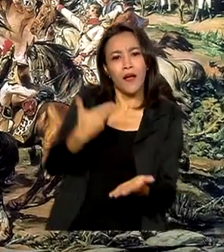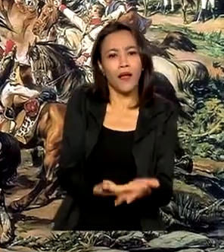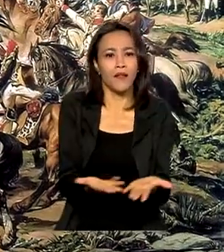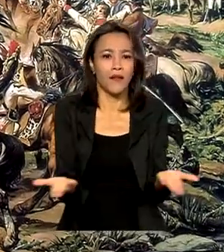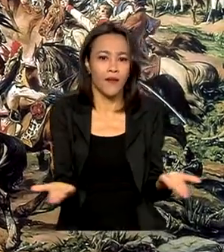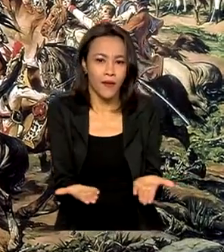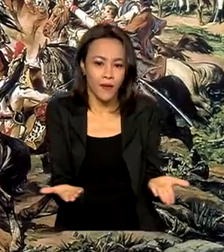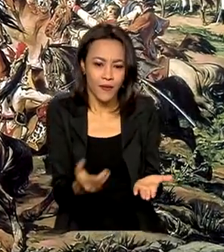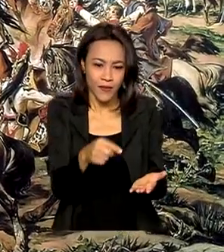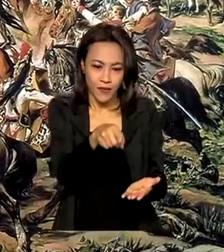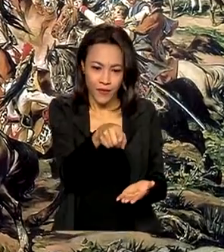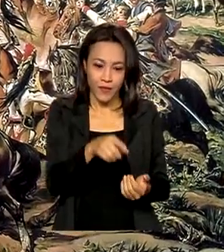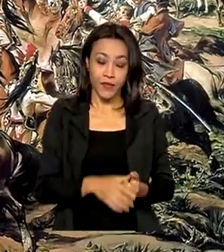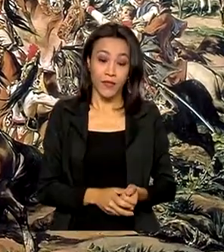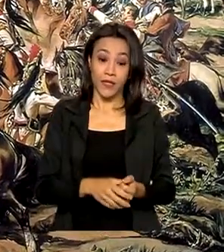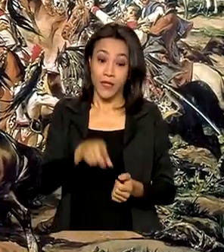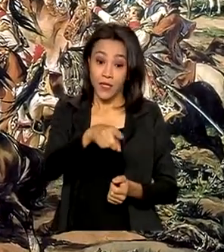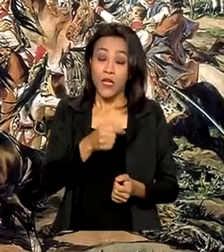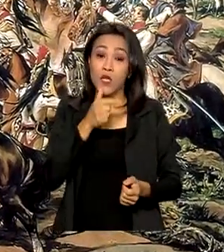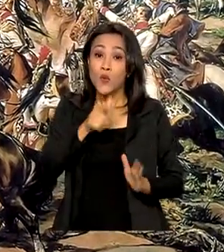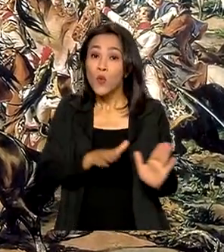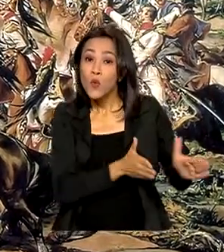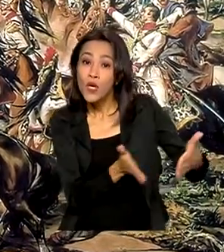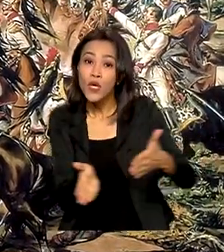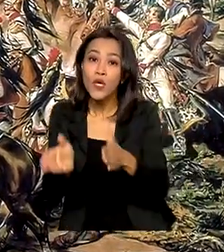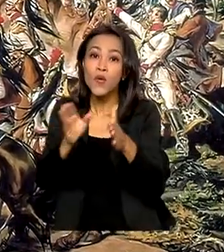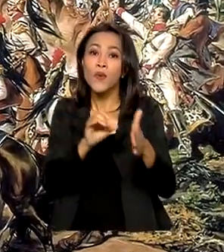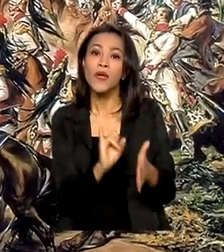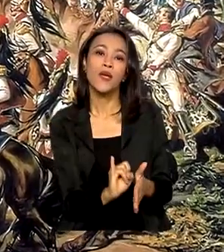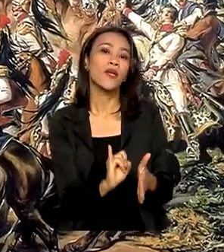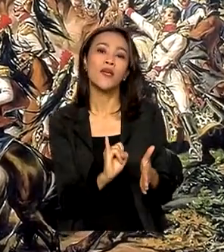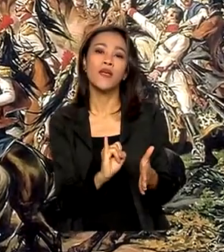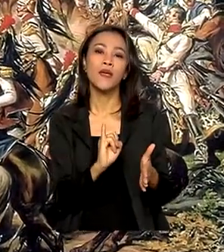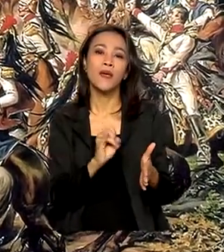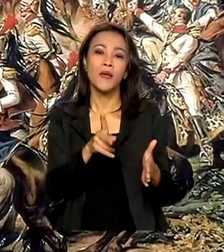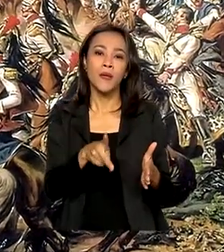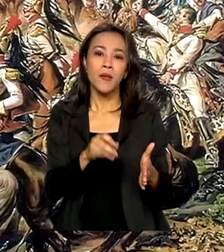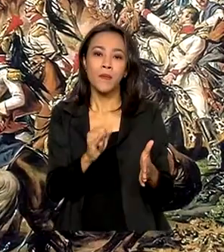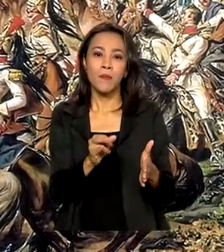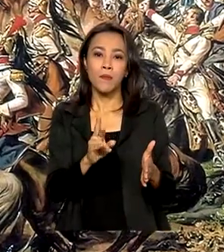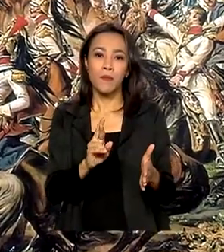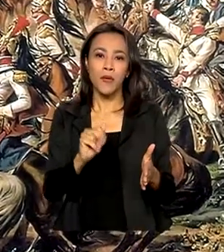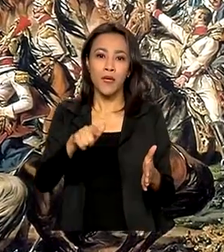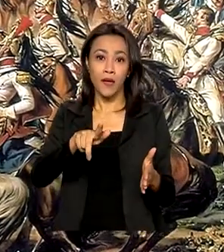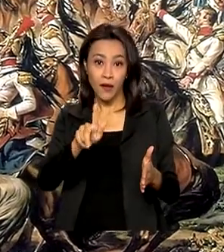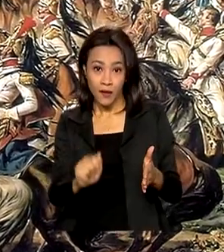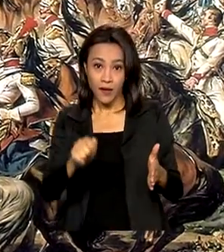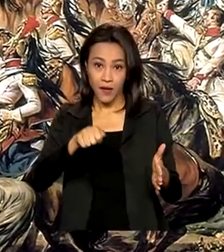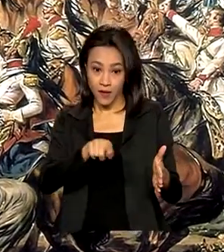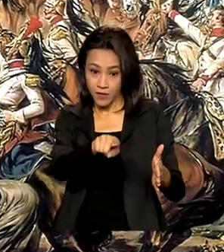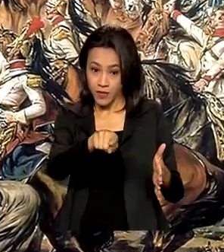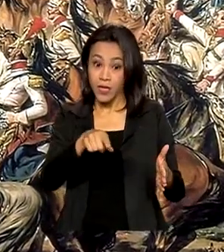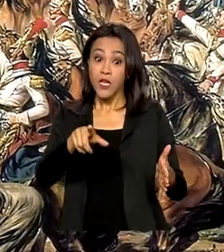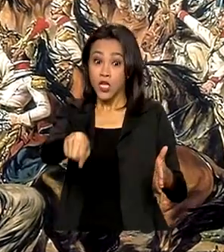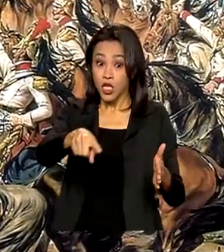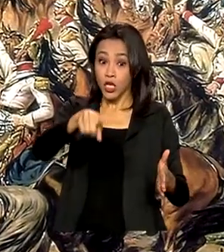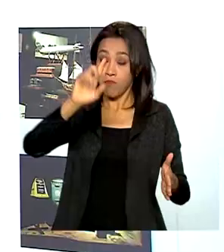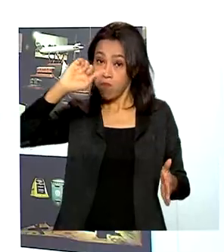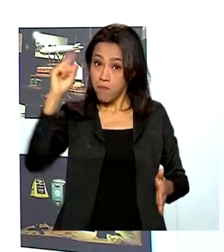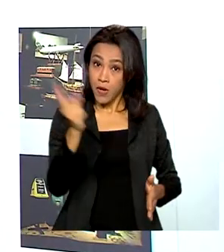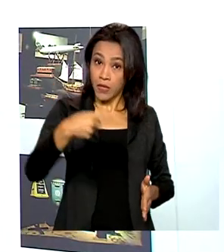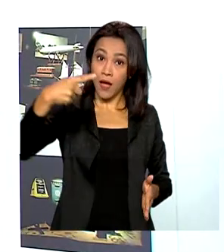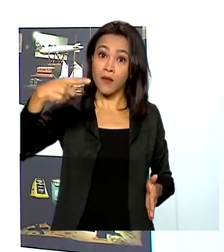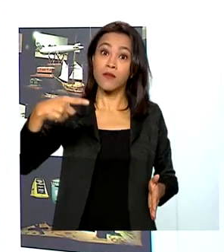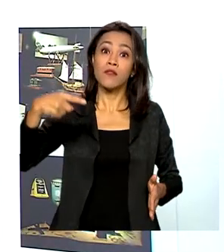Nas margens do Ipiranga, Dom Pedro I recebe as mensagens. A corte ordenava que ele retornasse a Portugal.